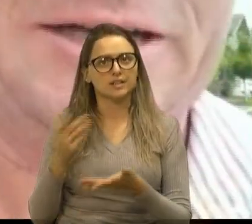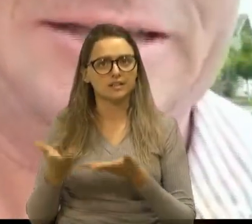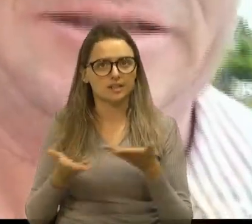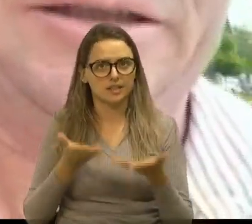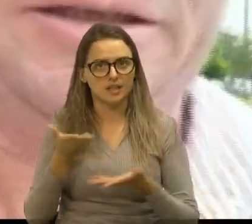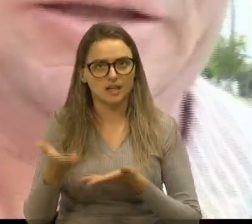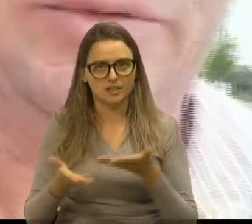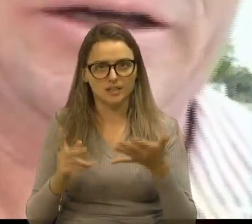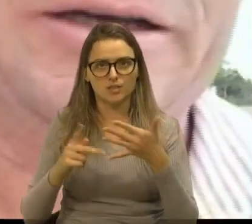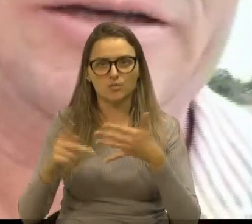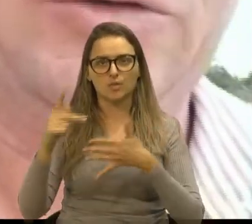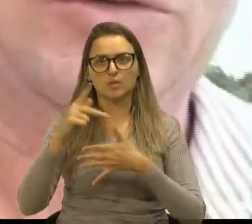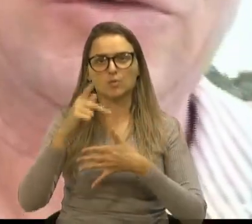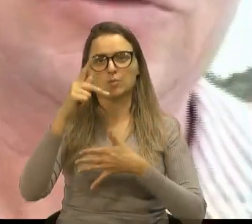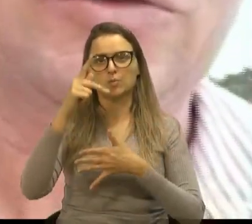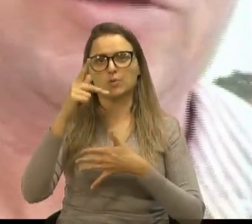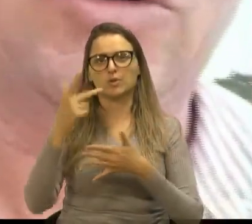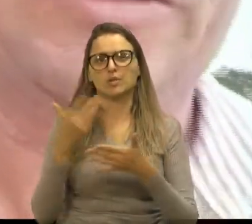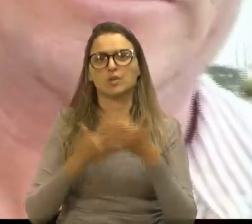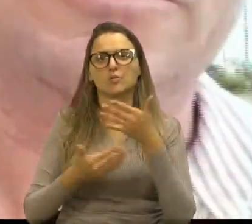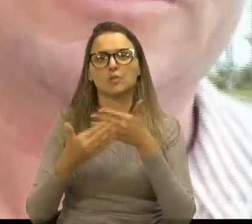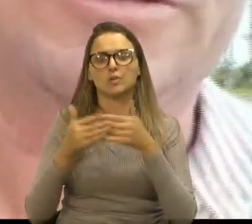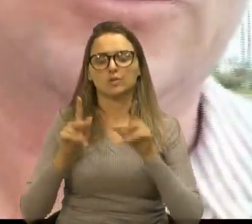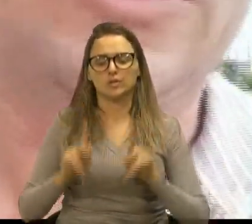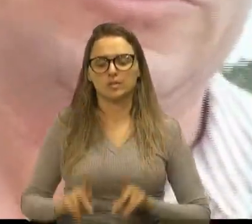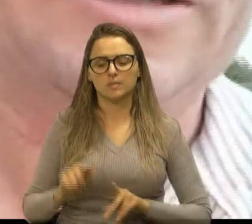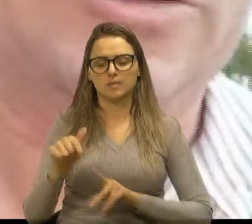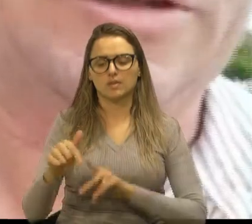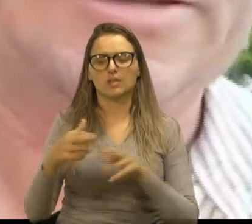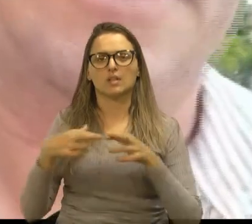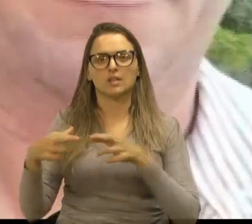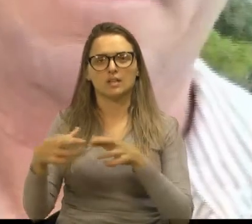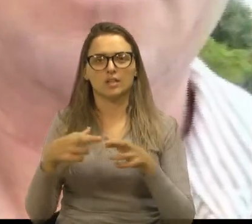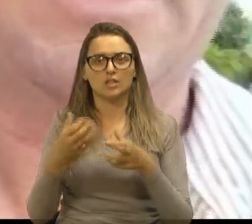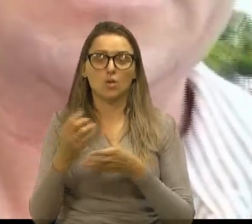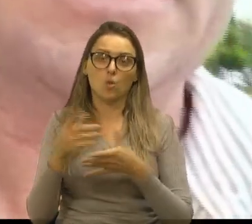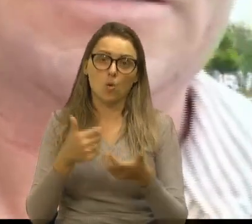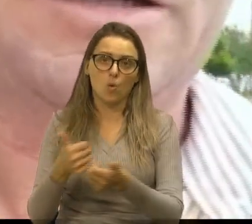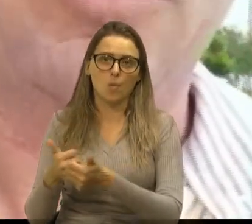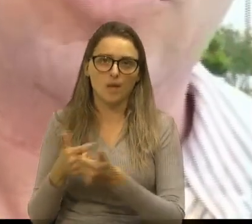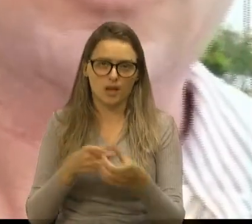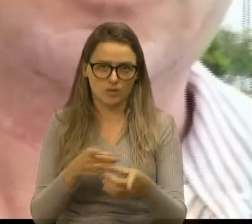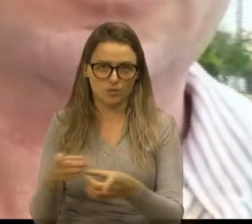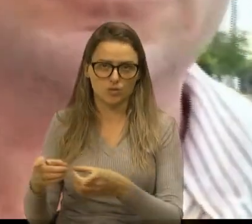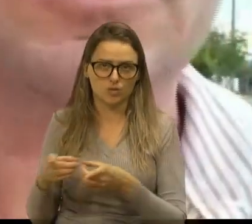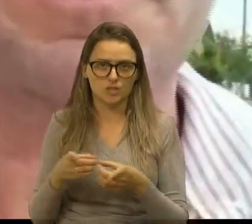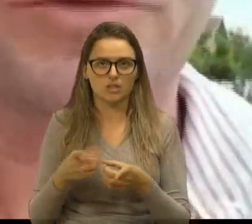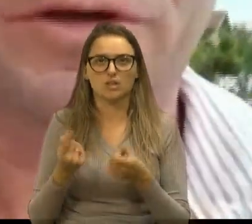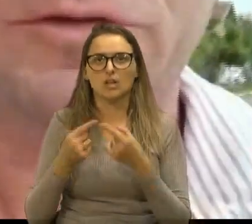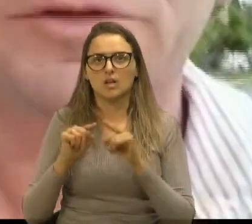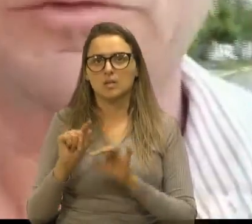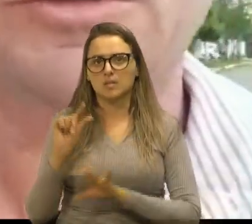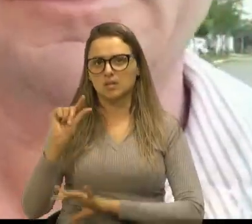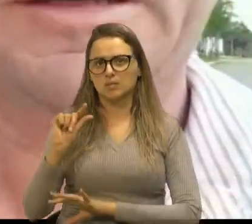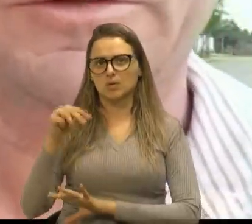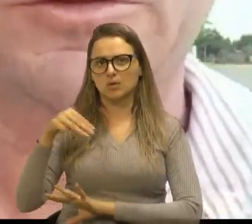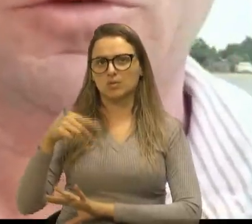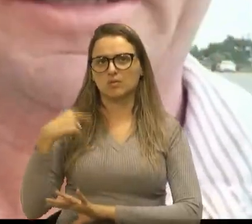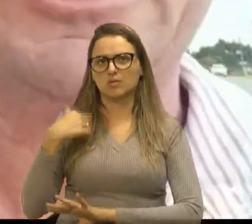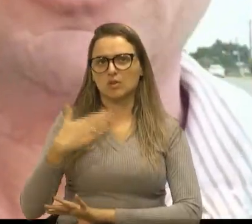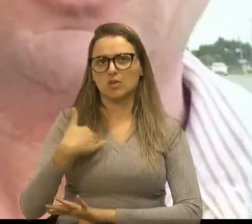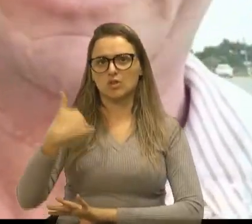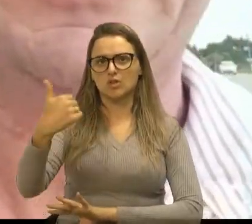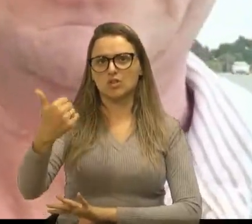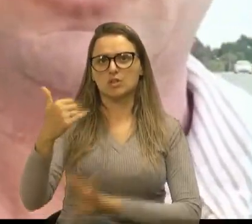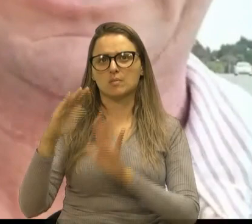prioridade para todos os que moram aqui no distrito e os arredores. Mas, há poucos minutos, eu tive um chamado aí do